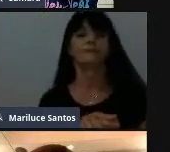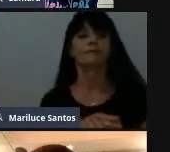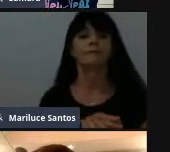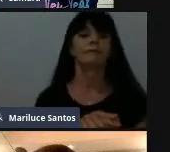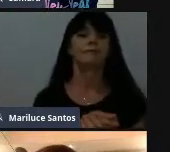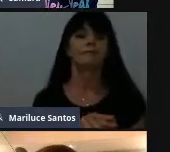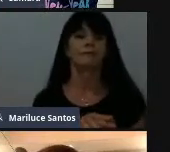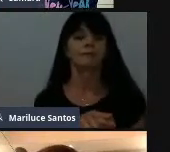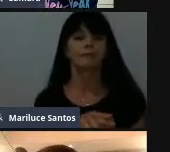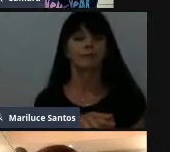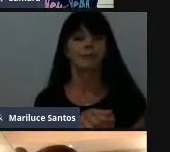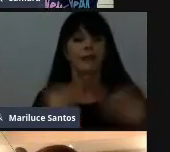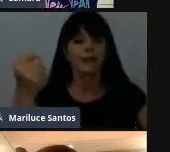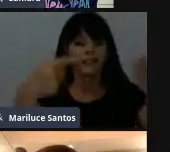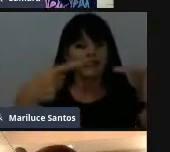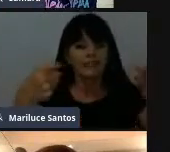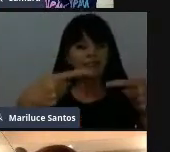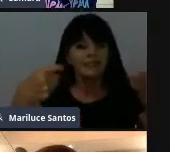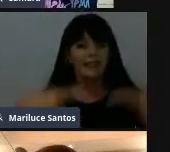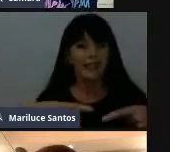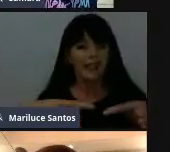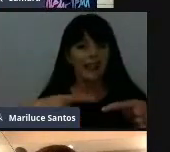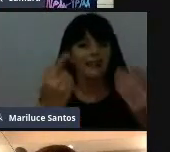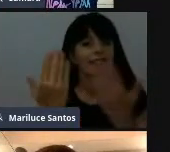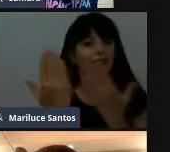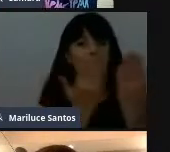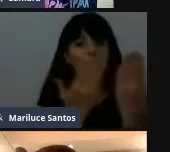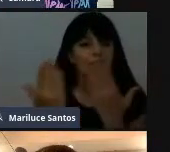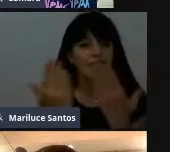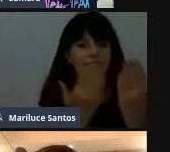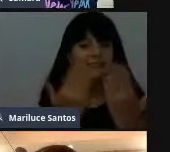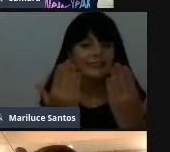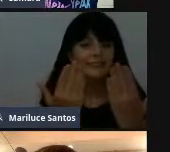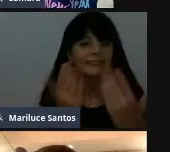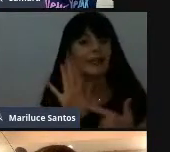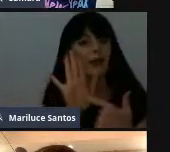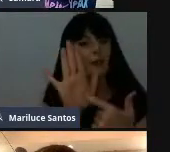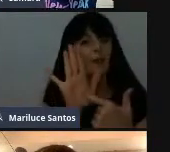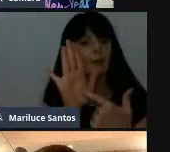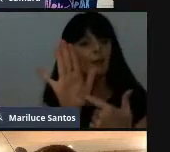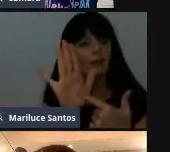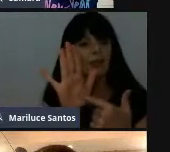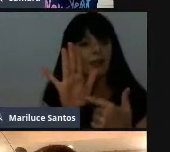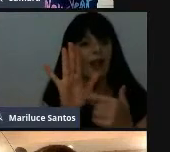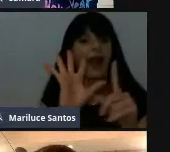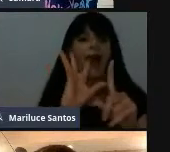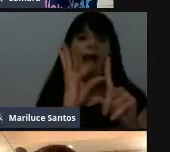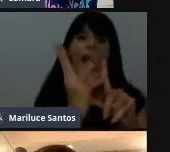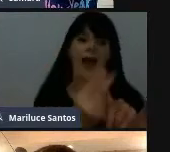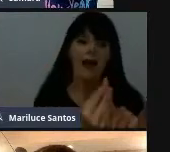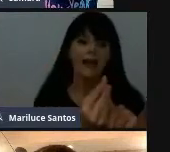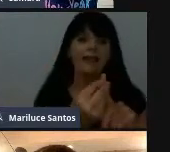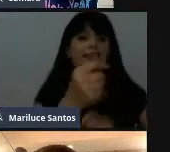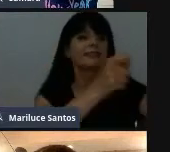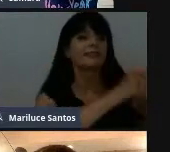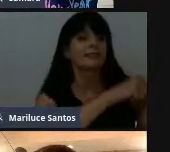Gincana Estudantil. Com apresentações artísticas dos alunos.